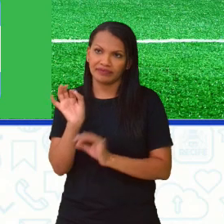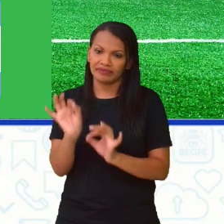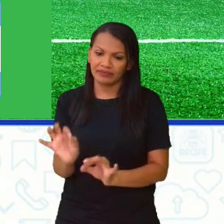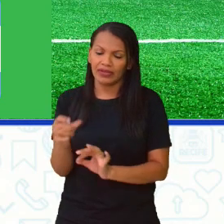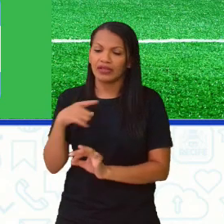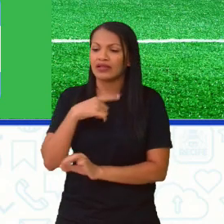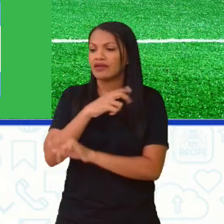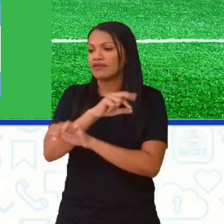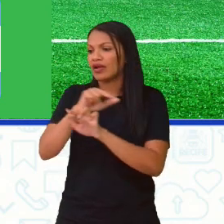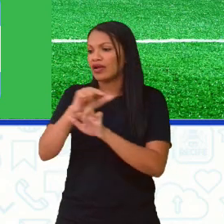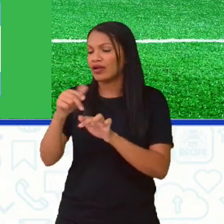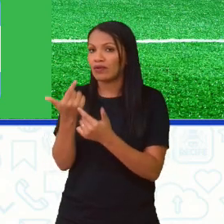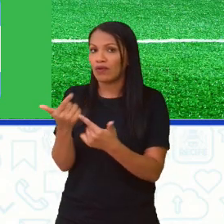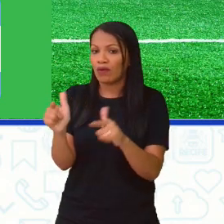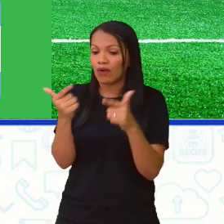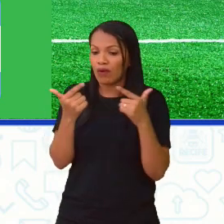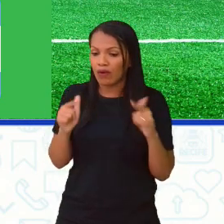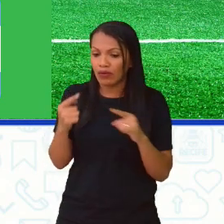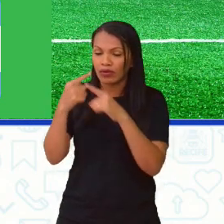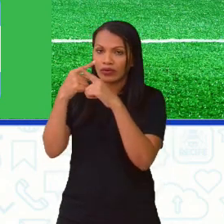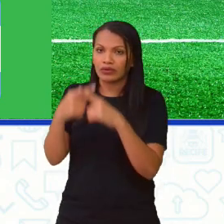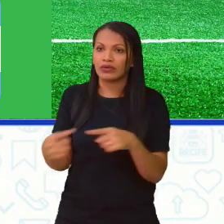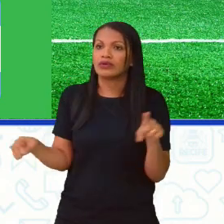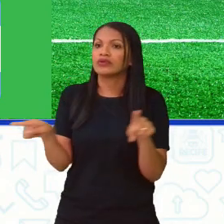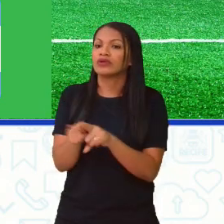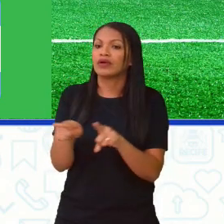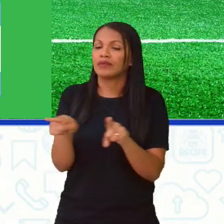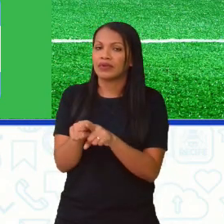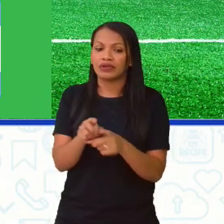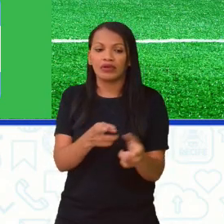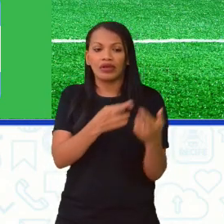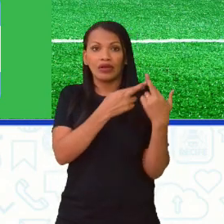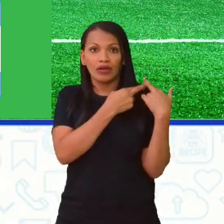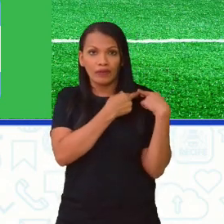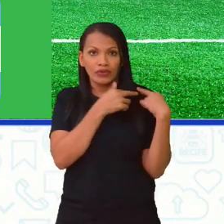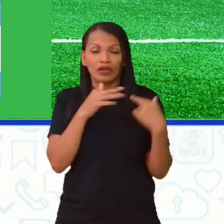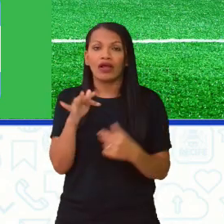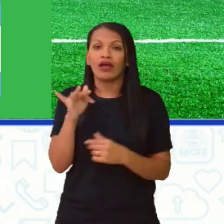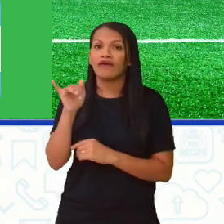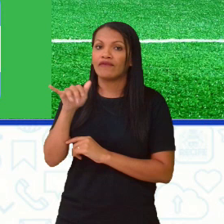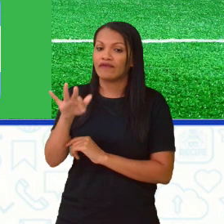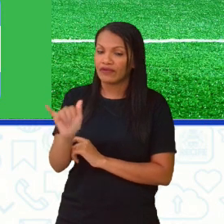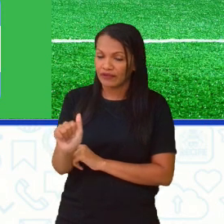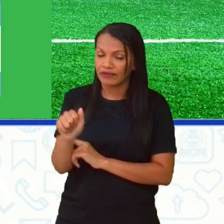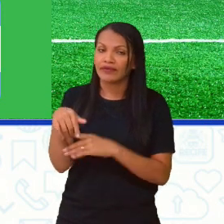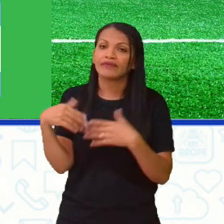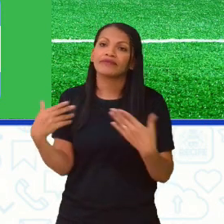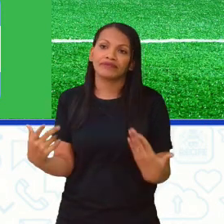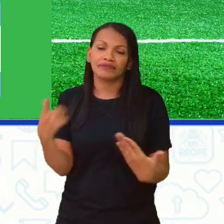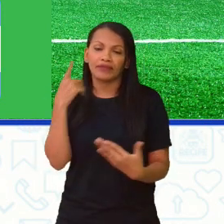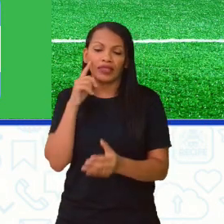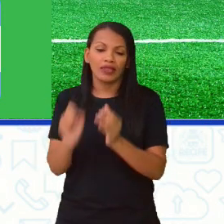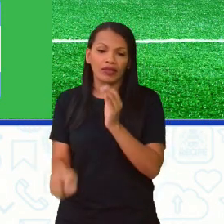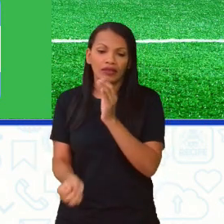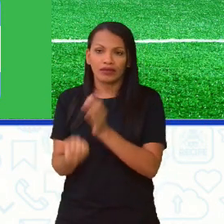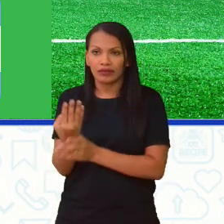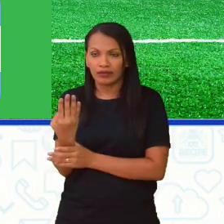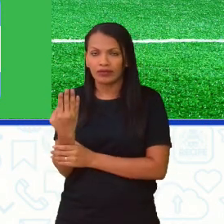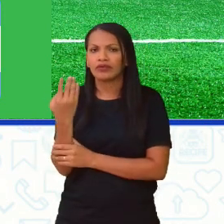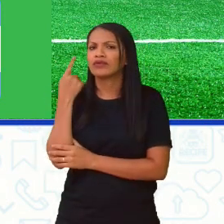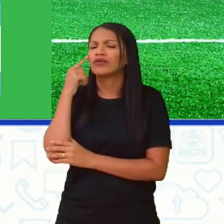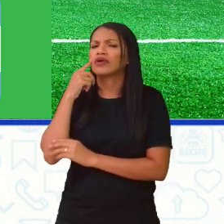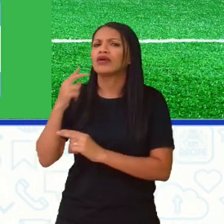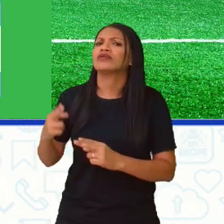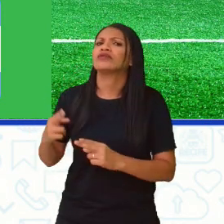Existem vários outros campeonatos que também são de responsabilidade da FIFA. A FIFA foi fundada em Paris